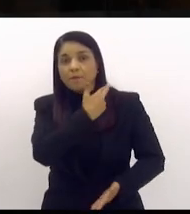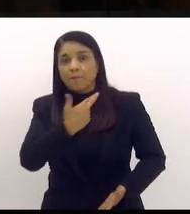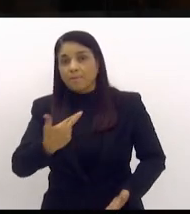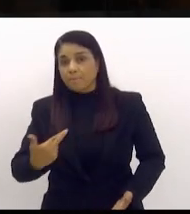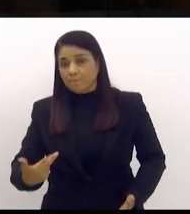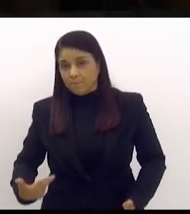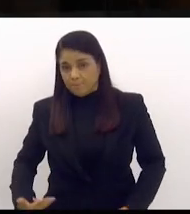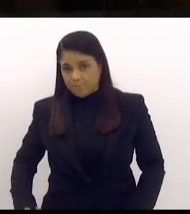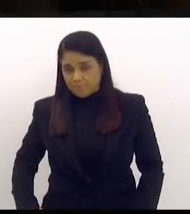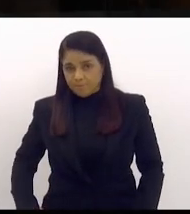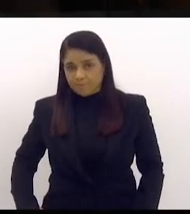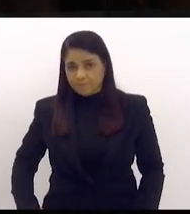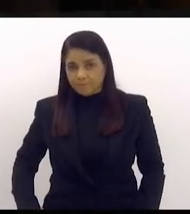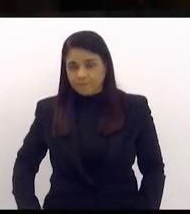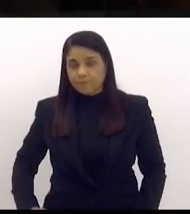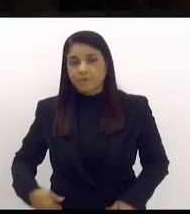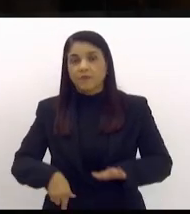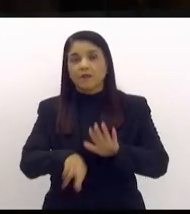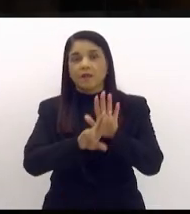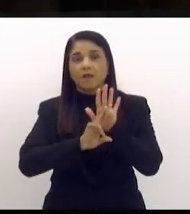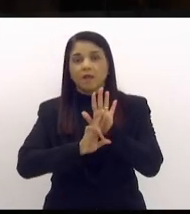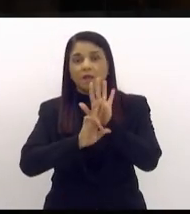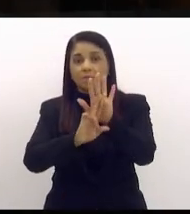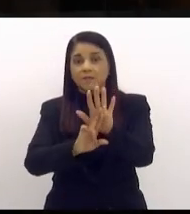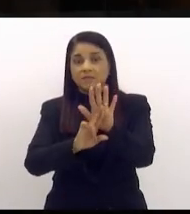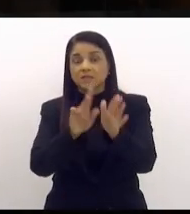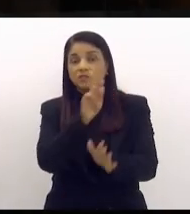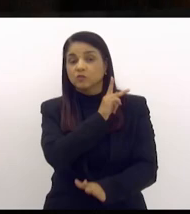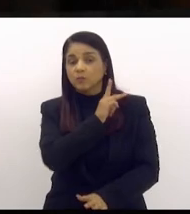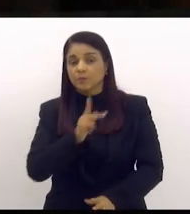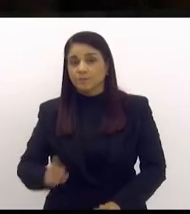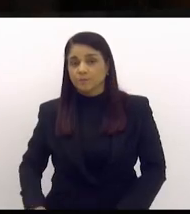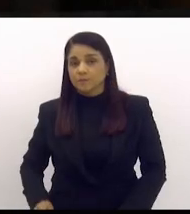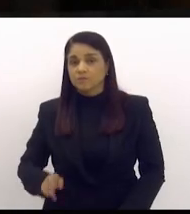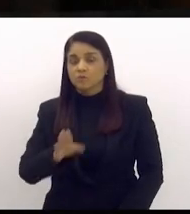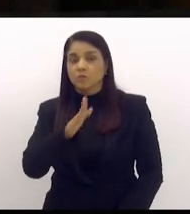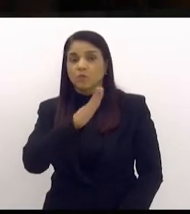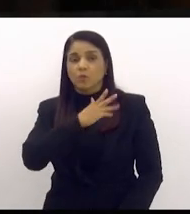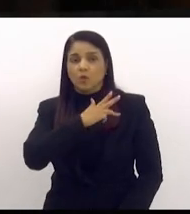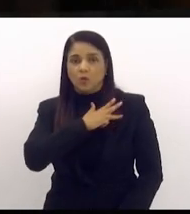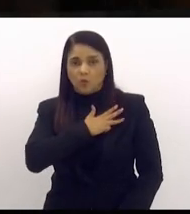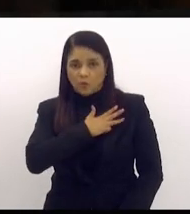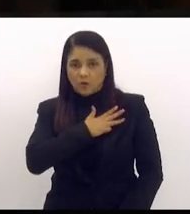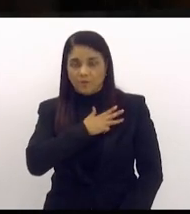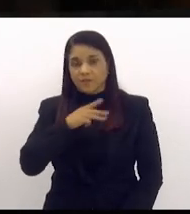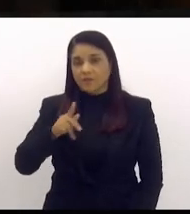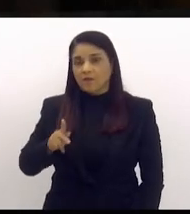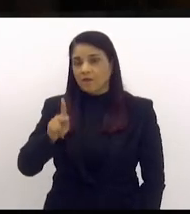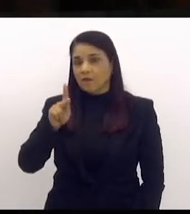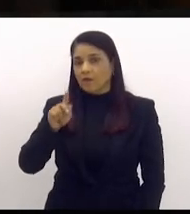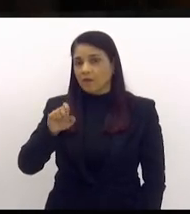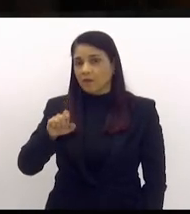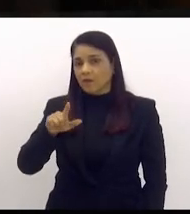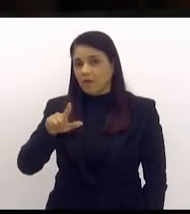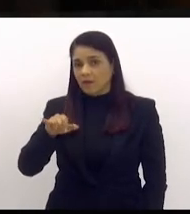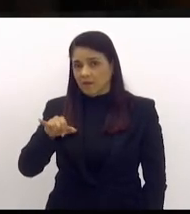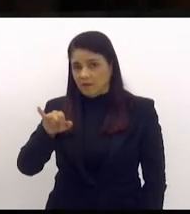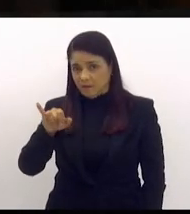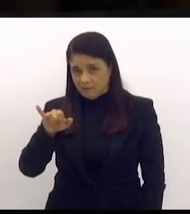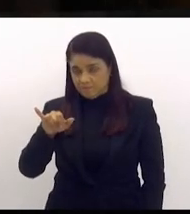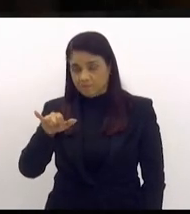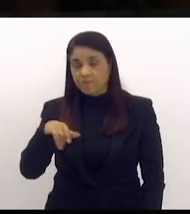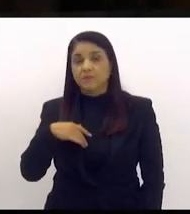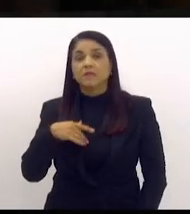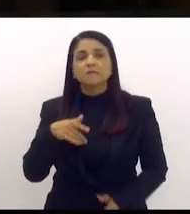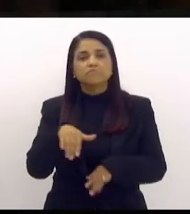sim, a representante do presidente Lula, a senhora Kelly, com quem falamos, inclusive,